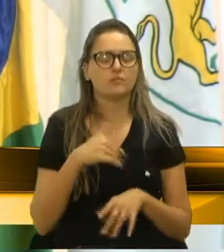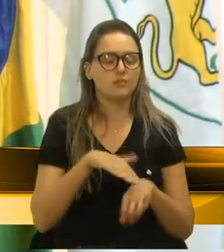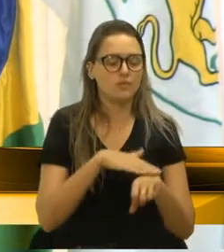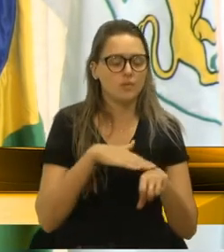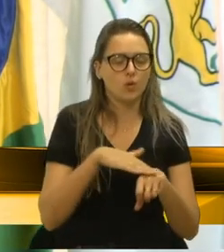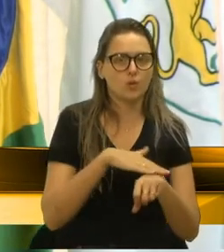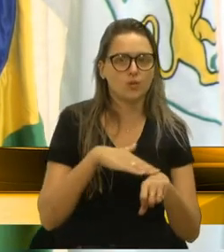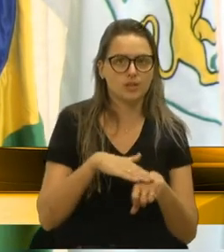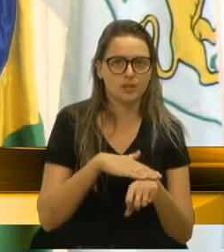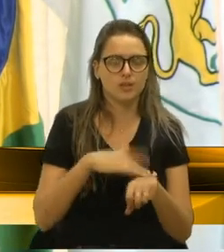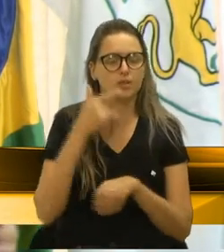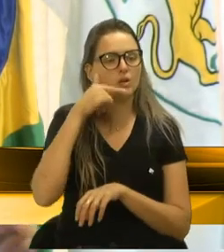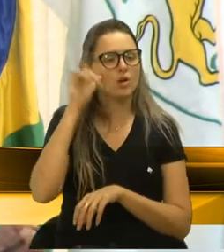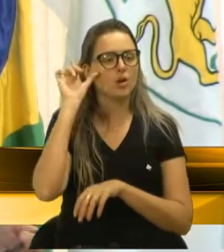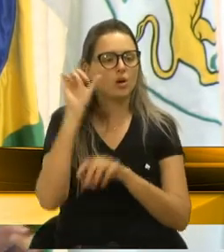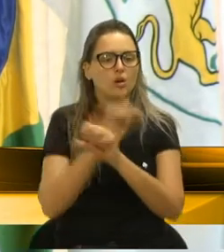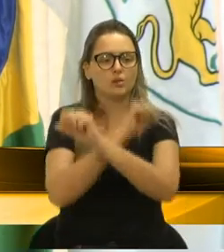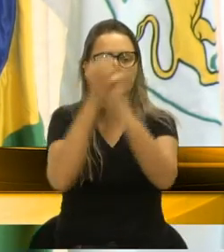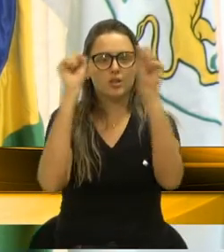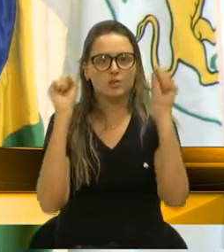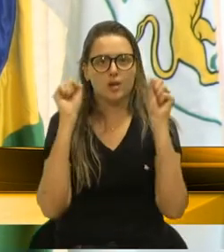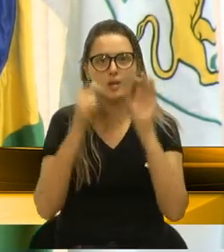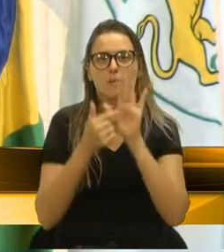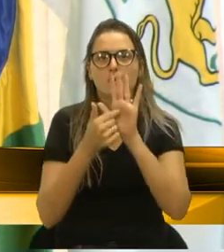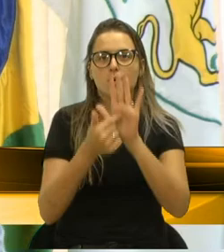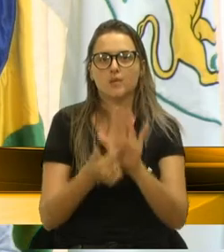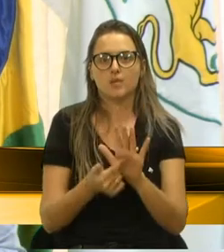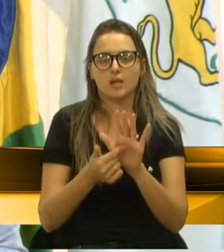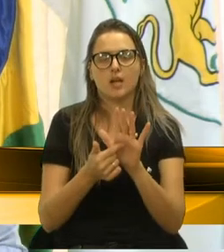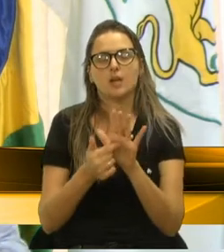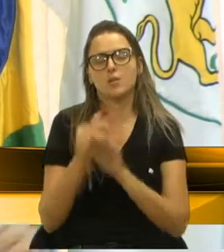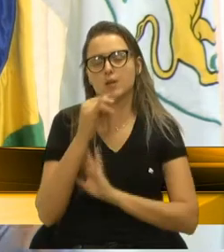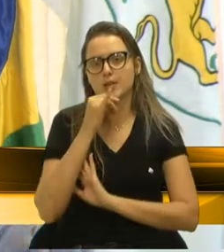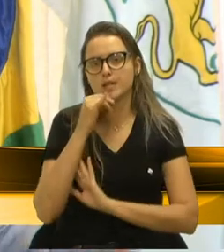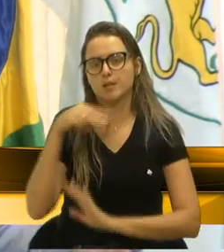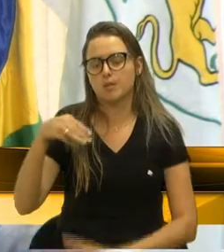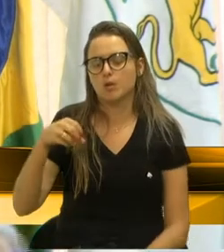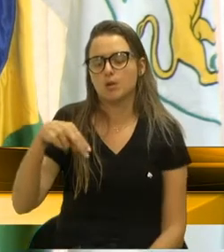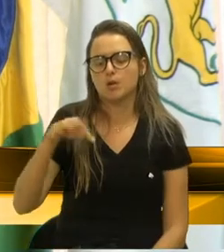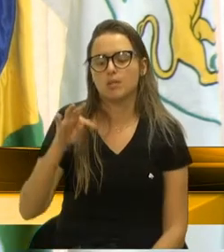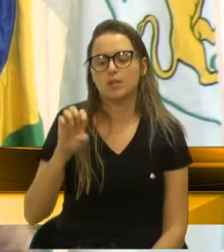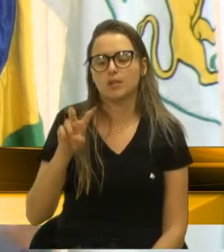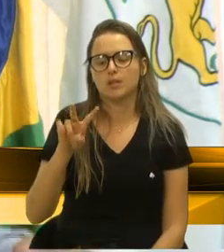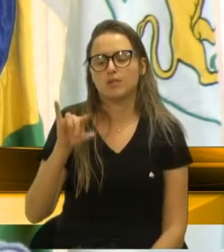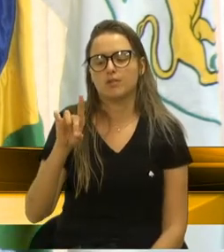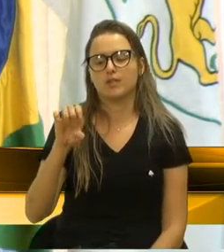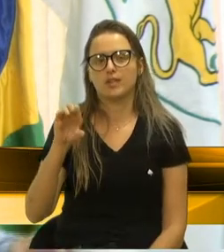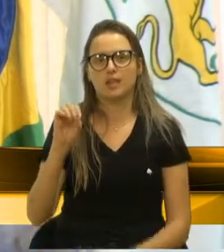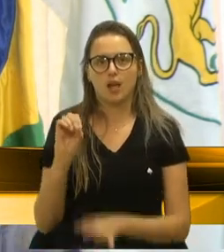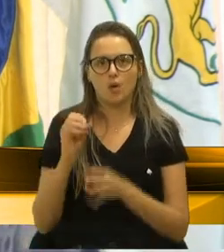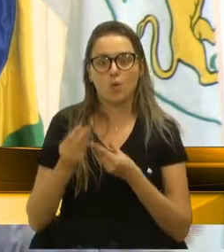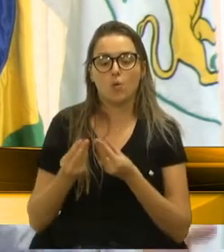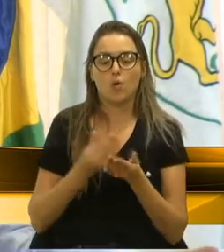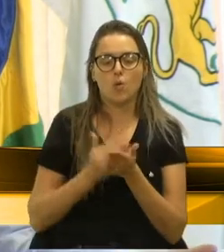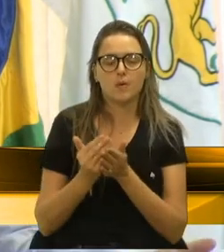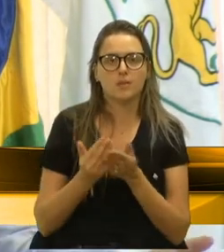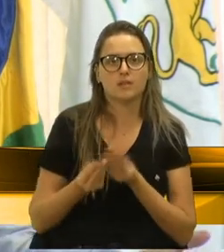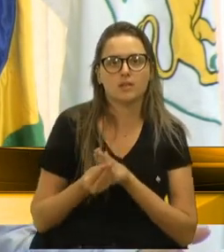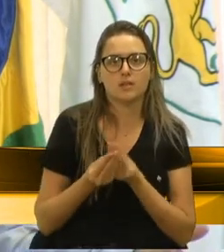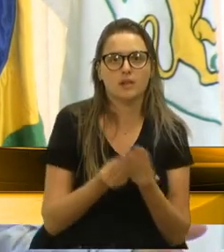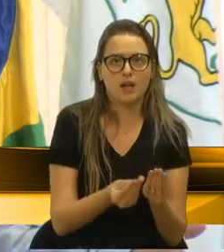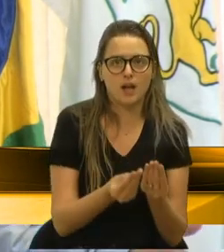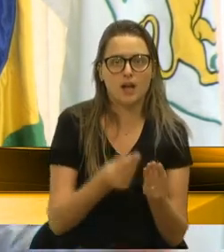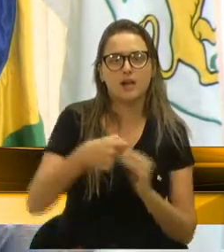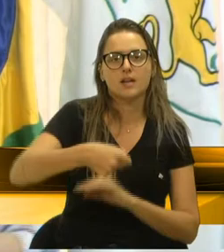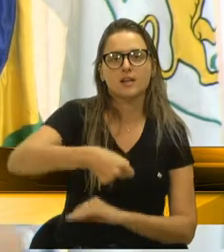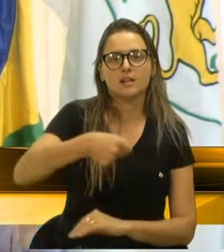ontem pela manhã, levei esse exemplo de Montevideo, onde começou a fazer a distribuição das cestas básicas com 5 mil livros,